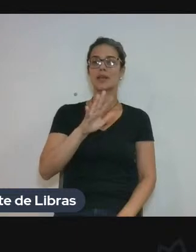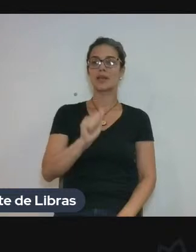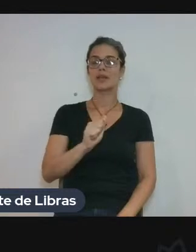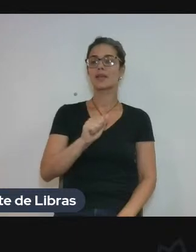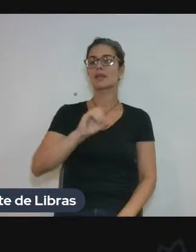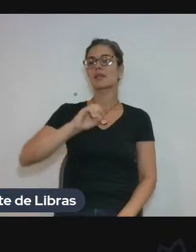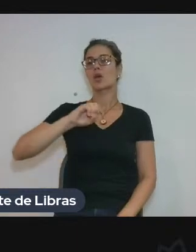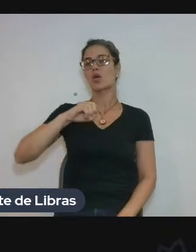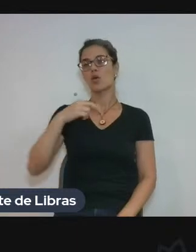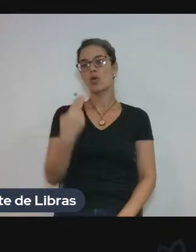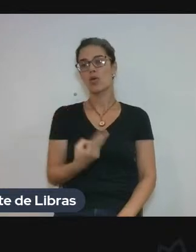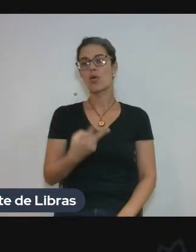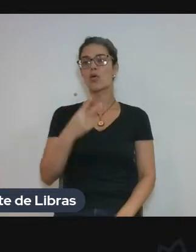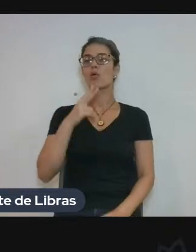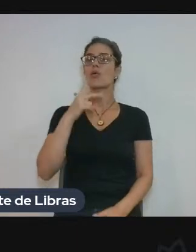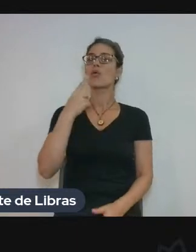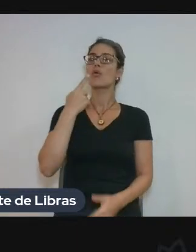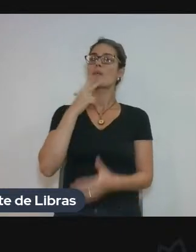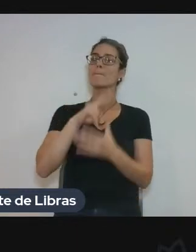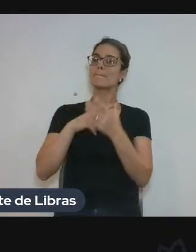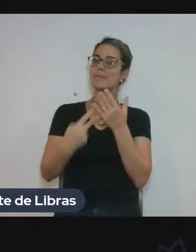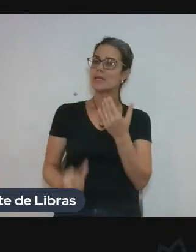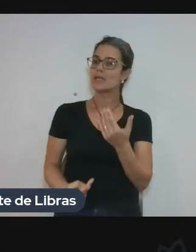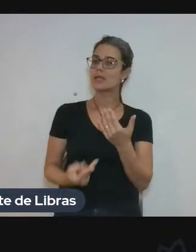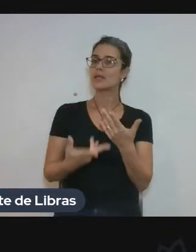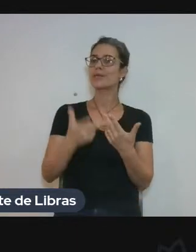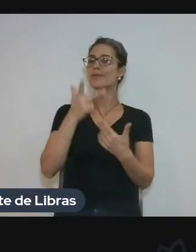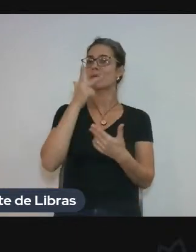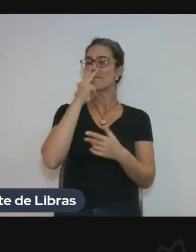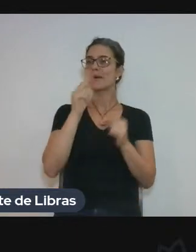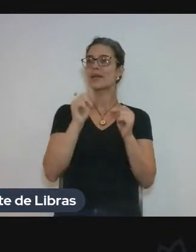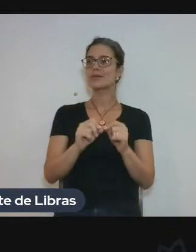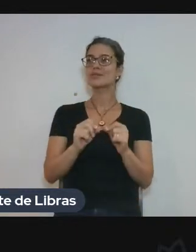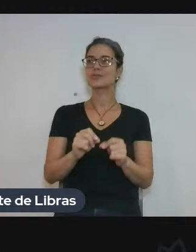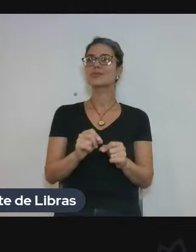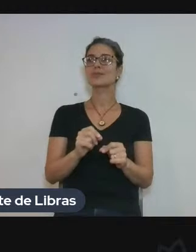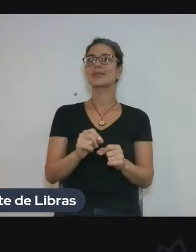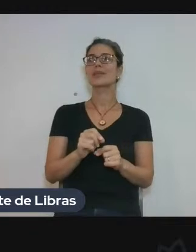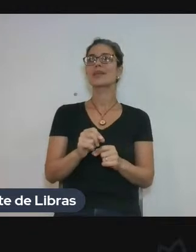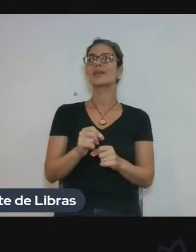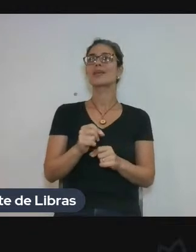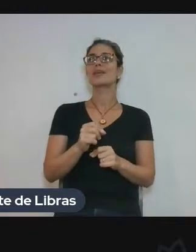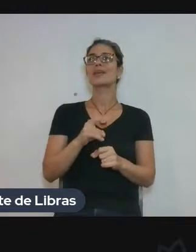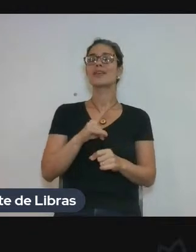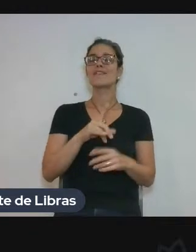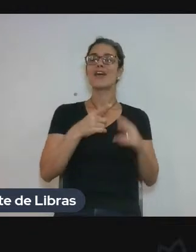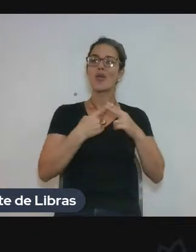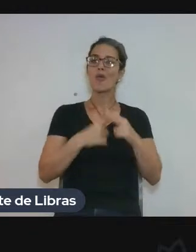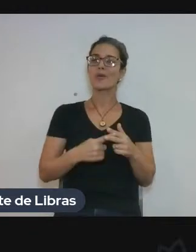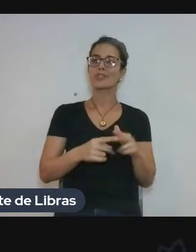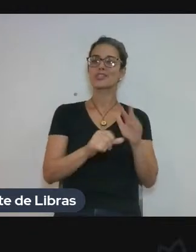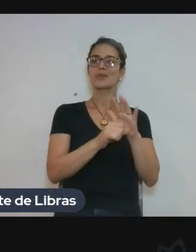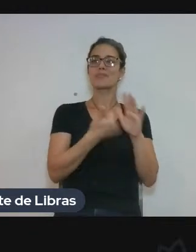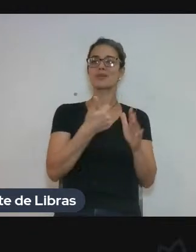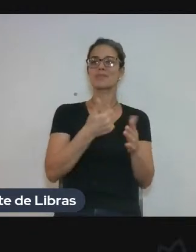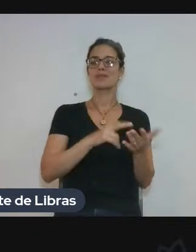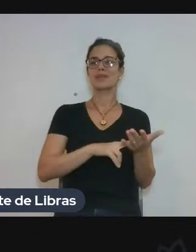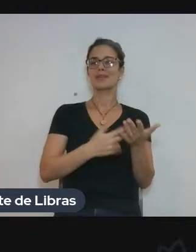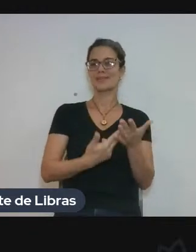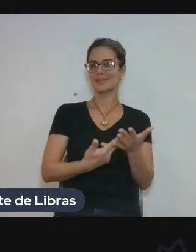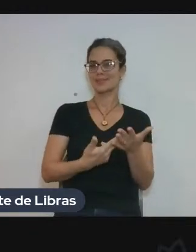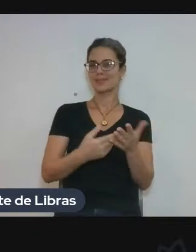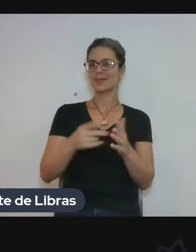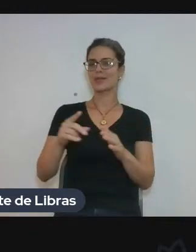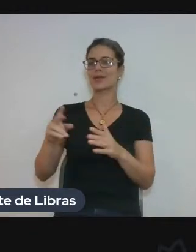editorial que seria aquela tradução que veio para corrigir as outras, anteriores, né? A tradução final, a tradução correta,